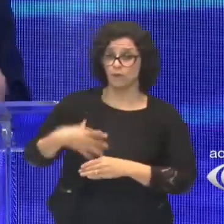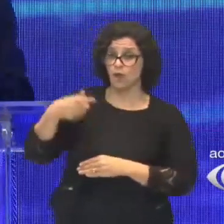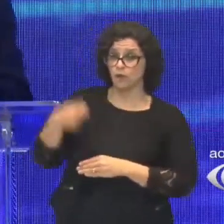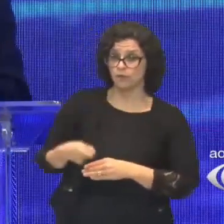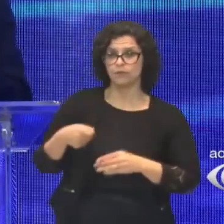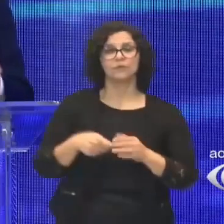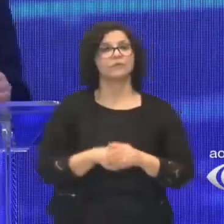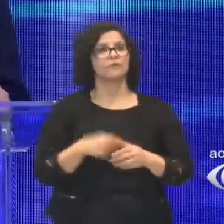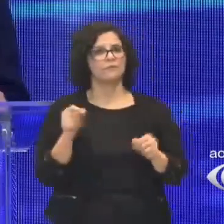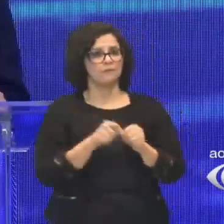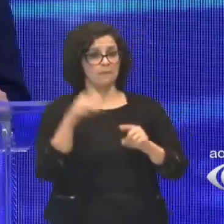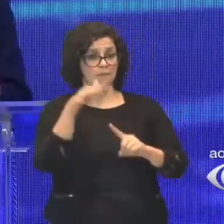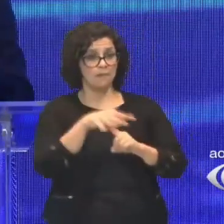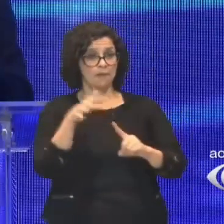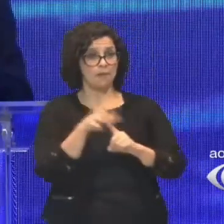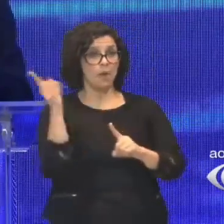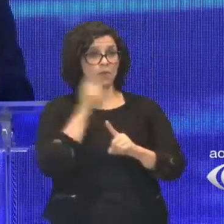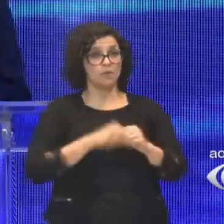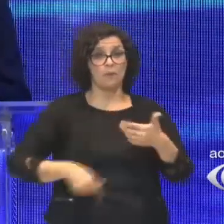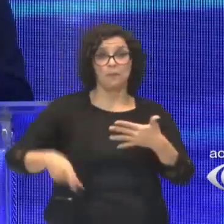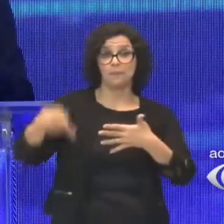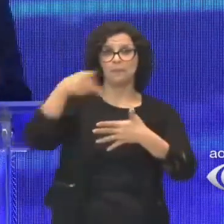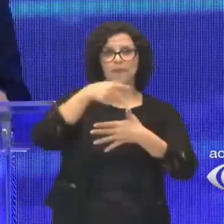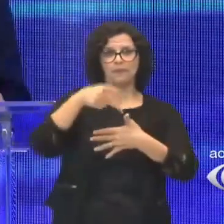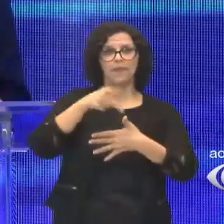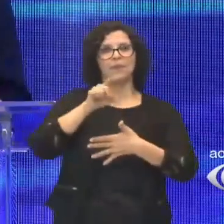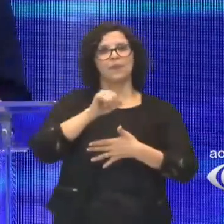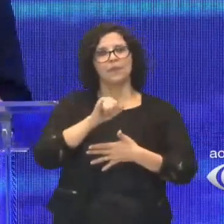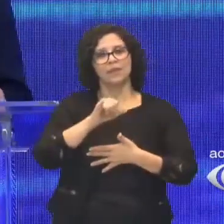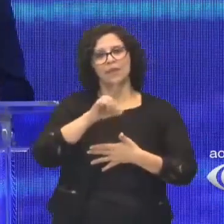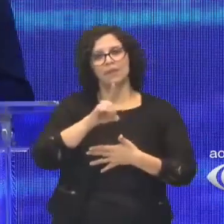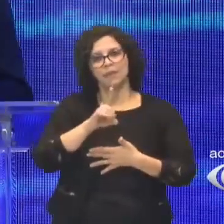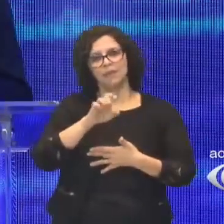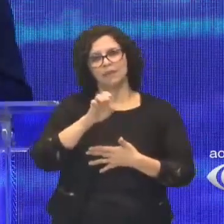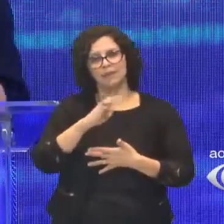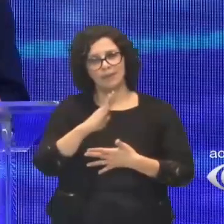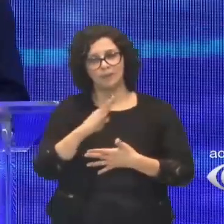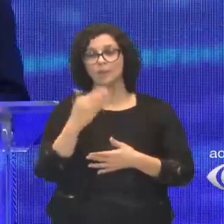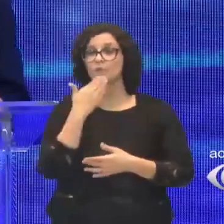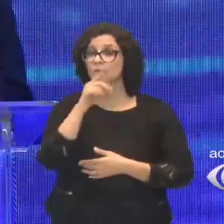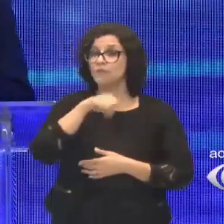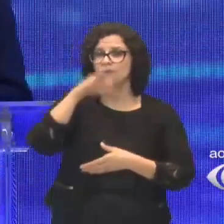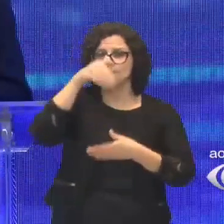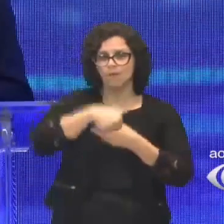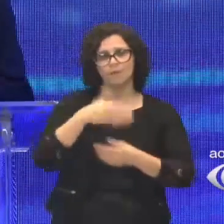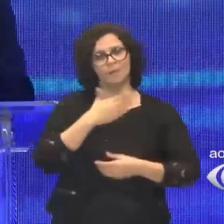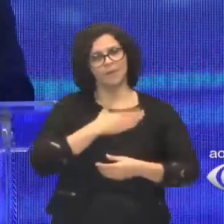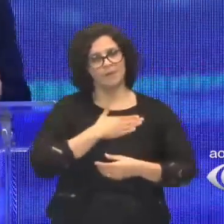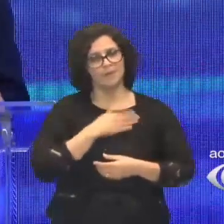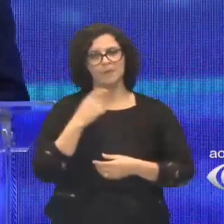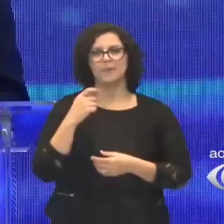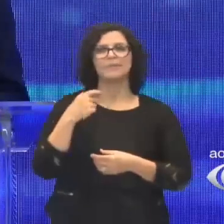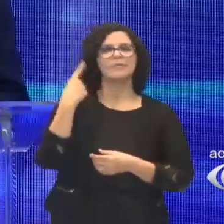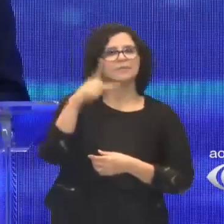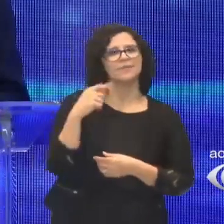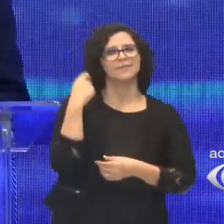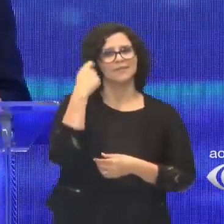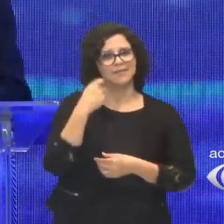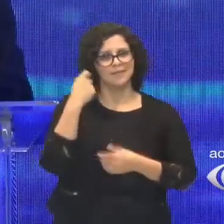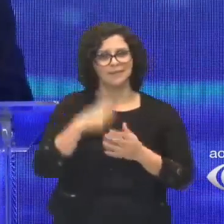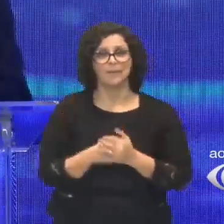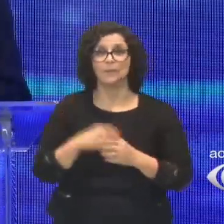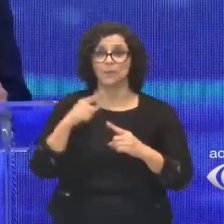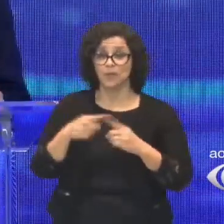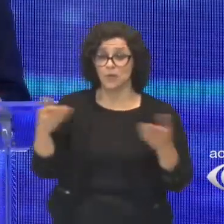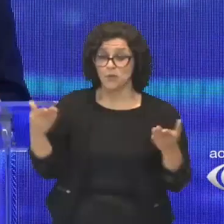Ratinho Júnior, que colocou o Paraná agora em primeiro lugar do IDEB. E quero pedir o seu voto a mim, para ser o seu senador,